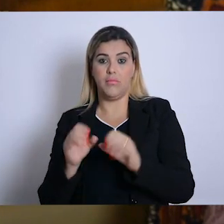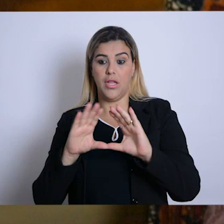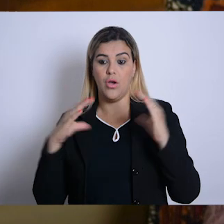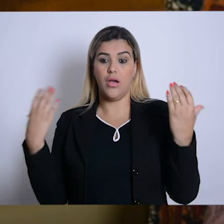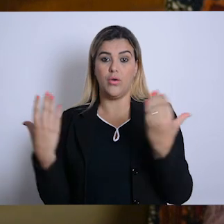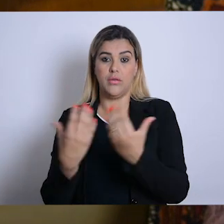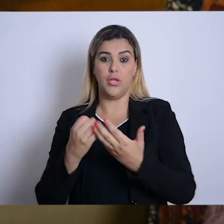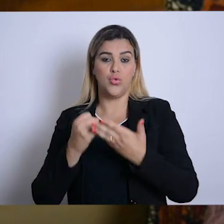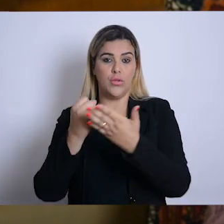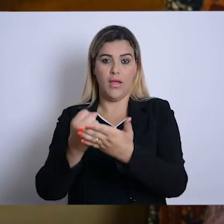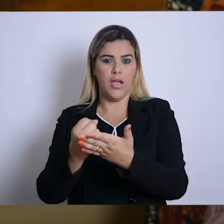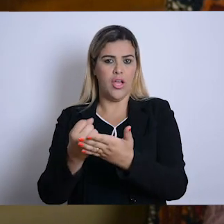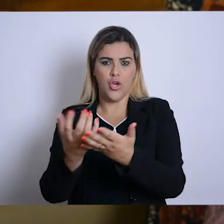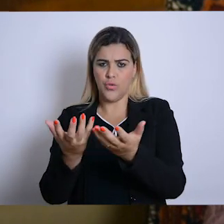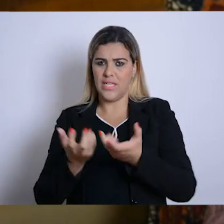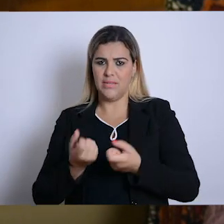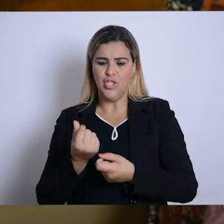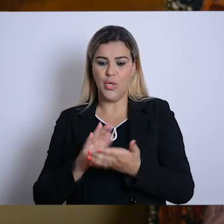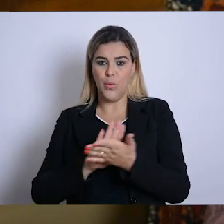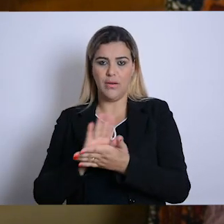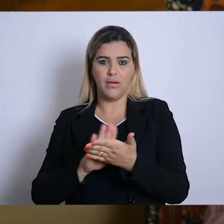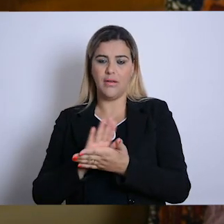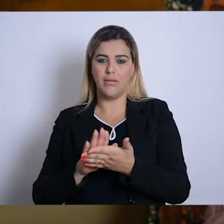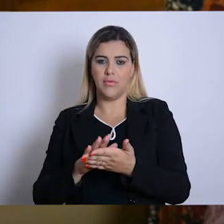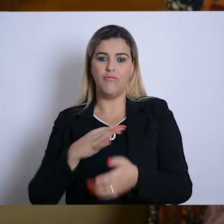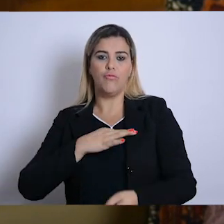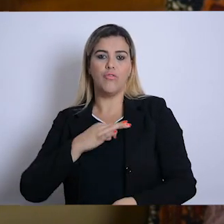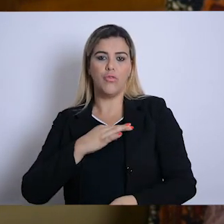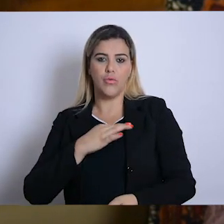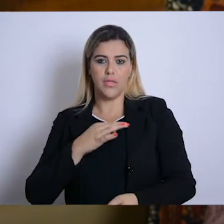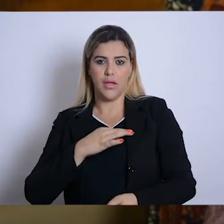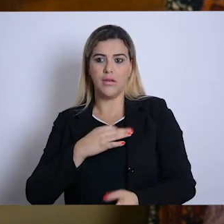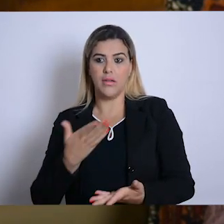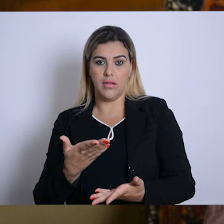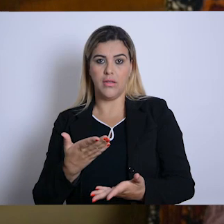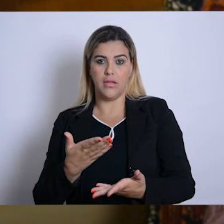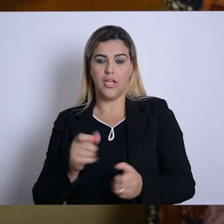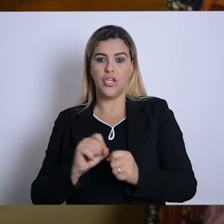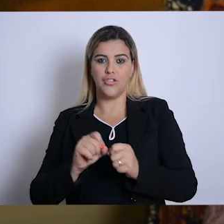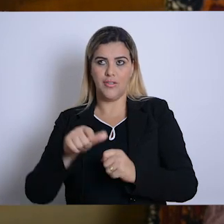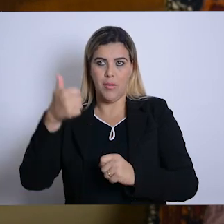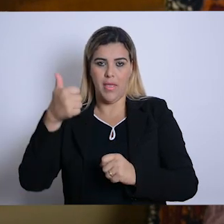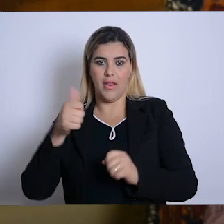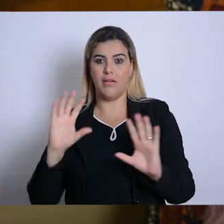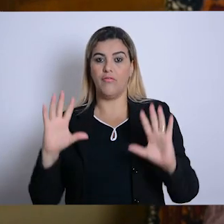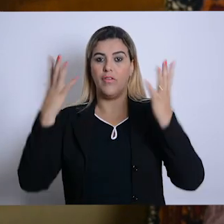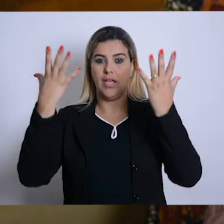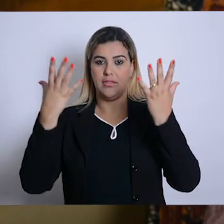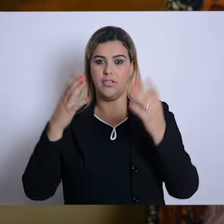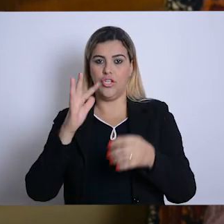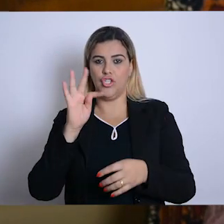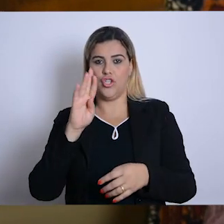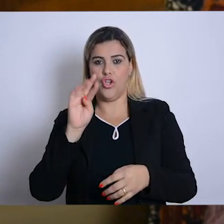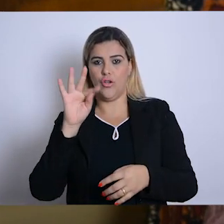tostão. A primeira atividade que a gente fez foi um festival de tortas, para conseguir